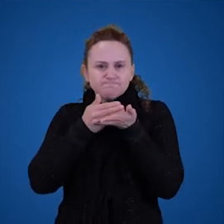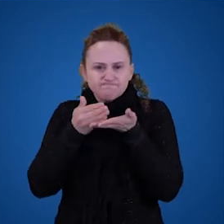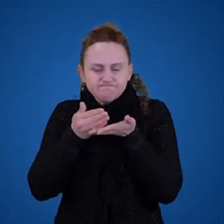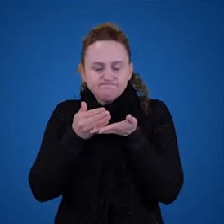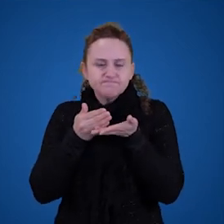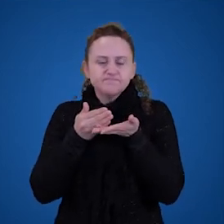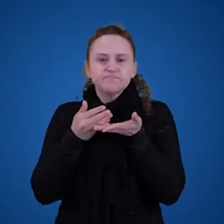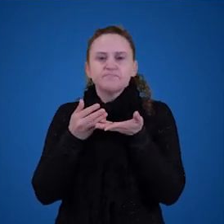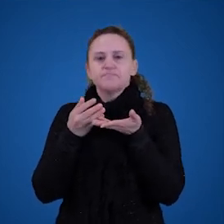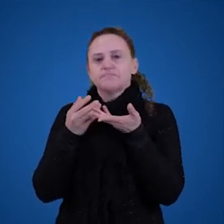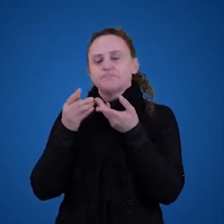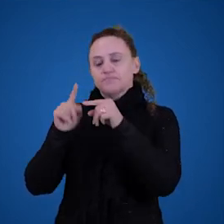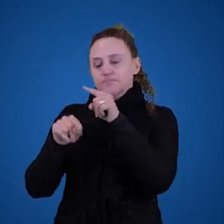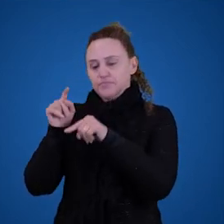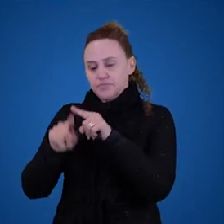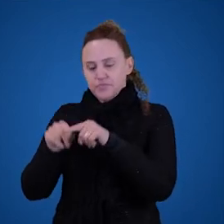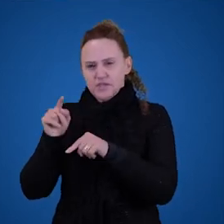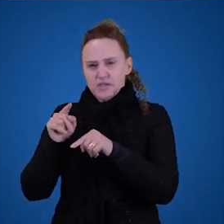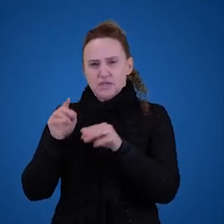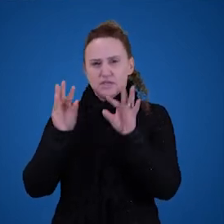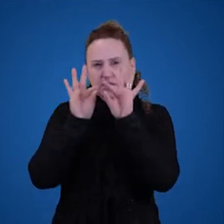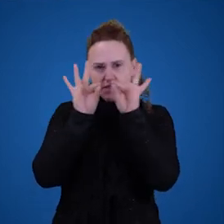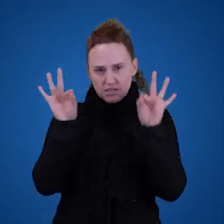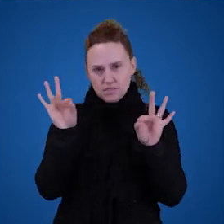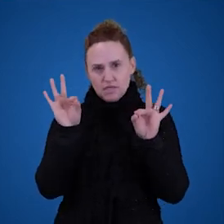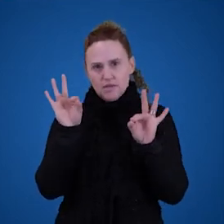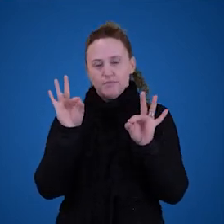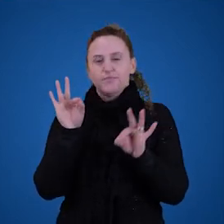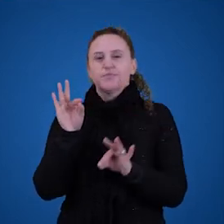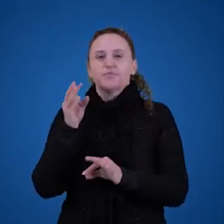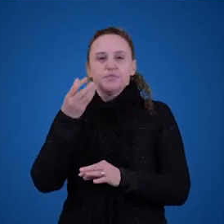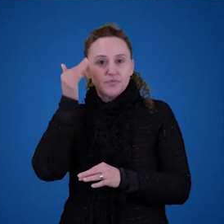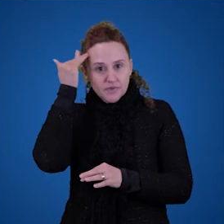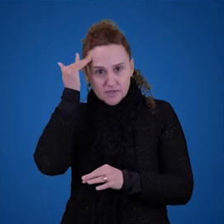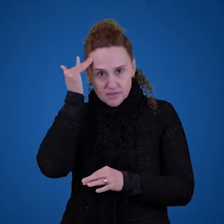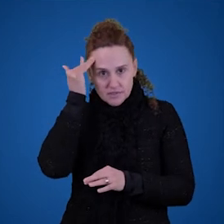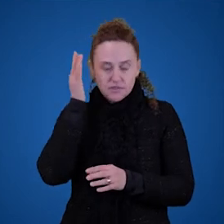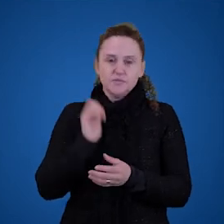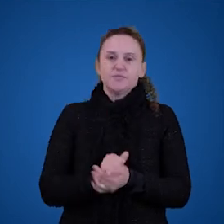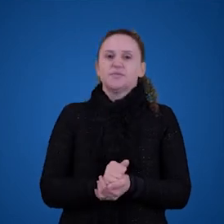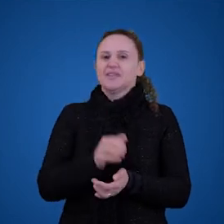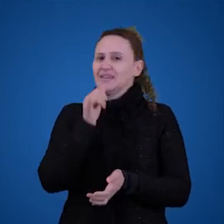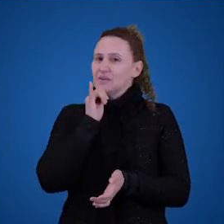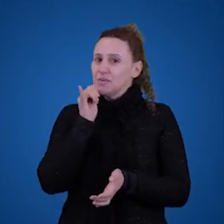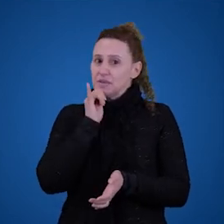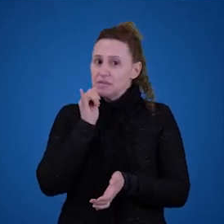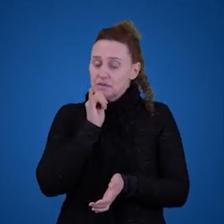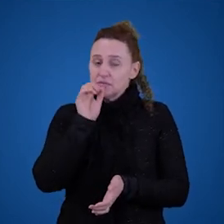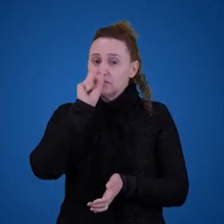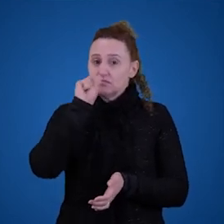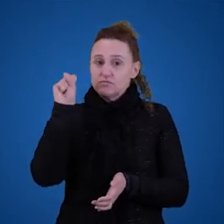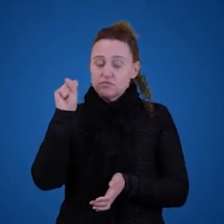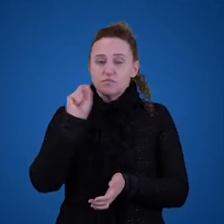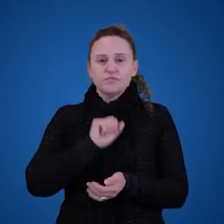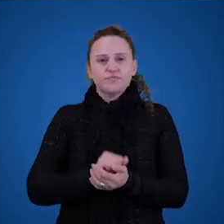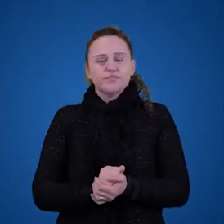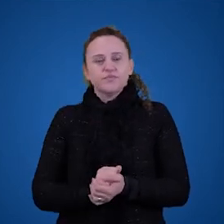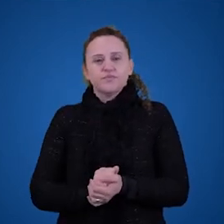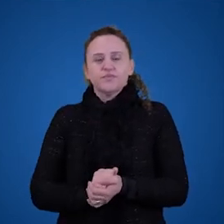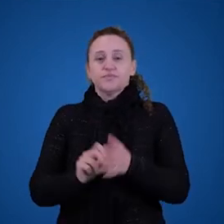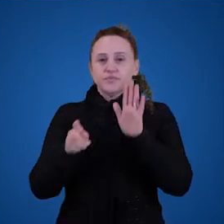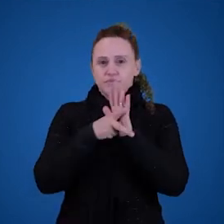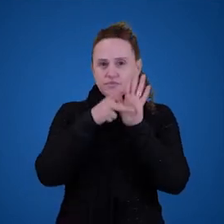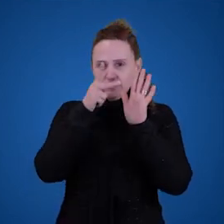singular numa frase, ou captar um único objeto. São exemplos de termos singulares, a classe dos nomes